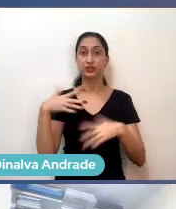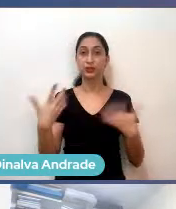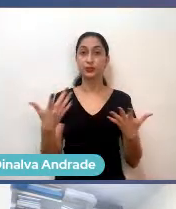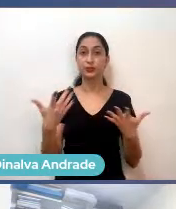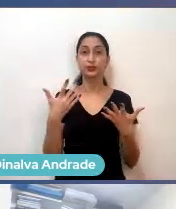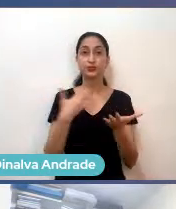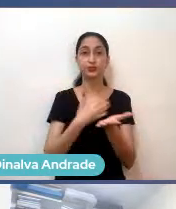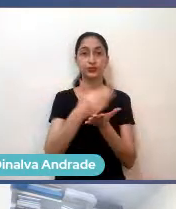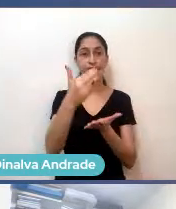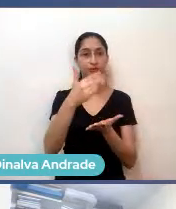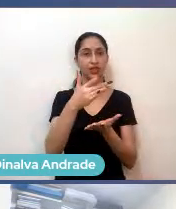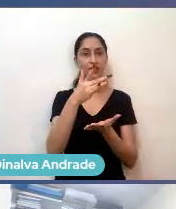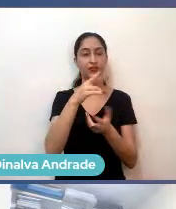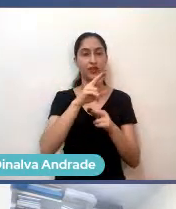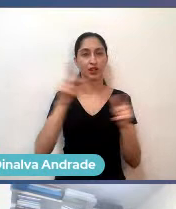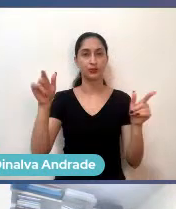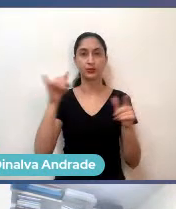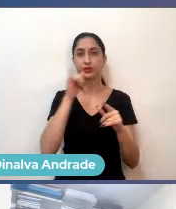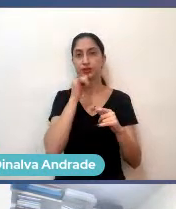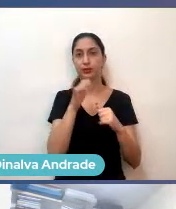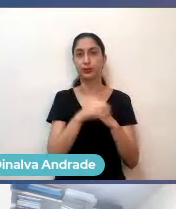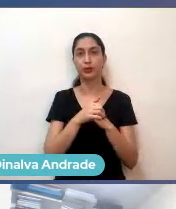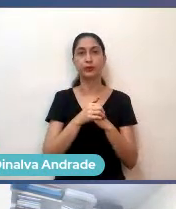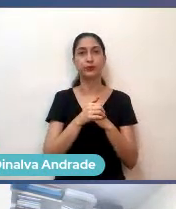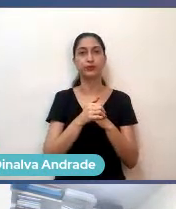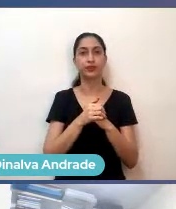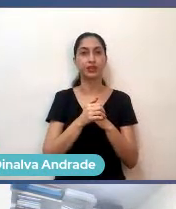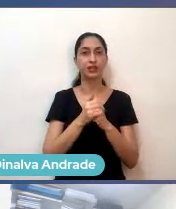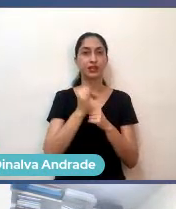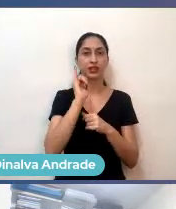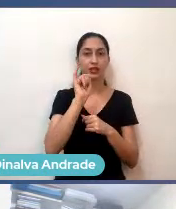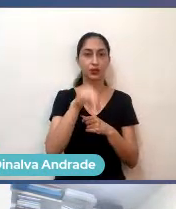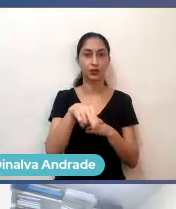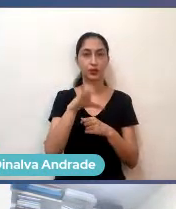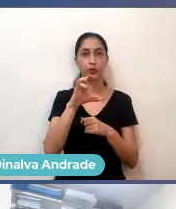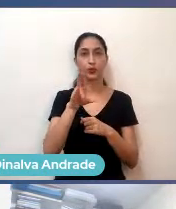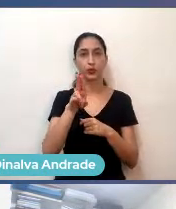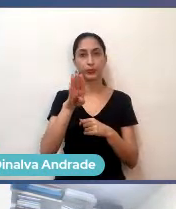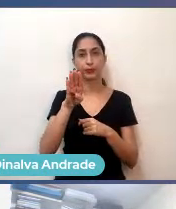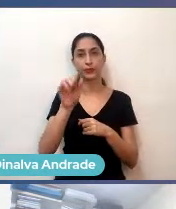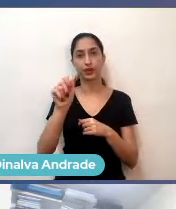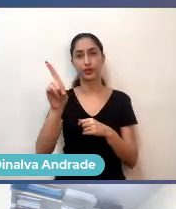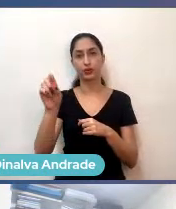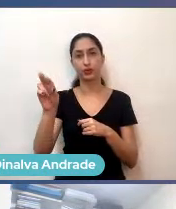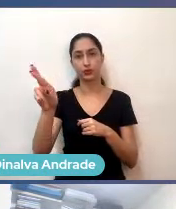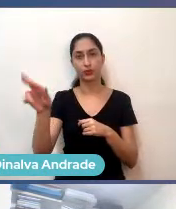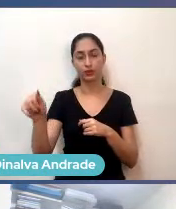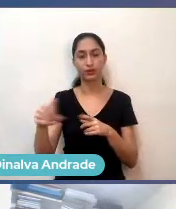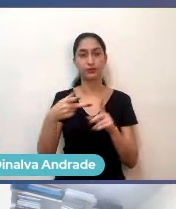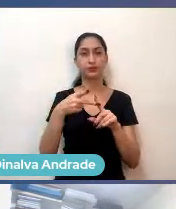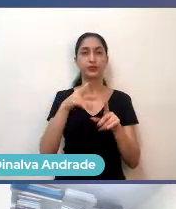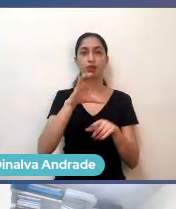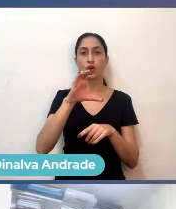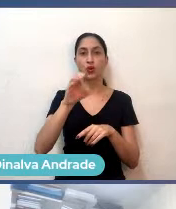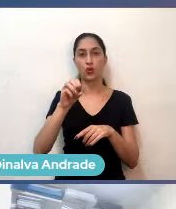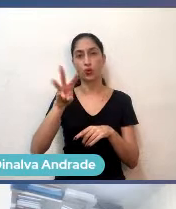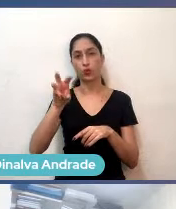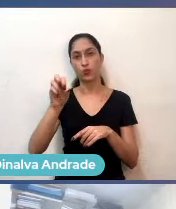nos diversos estágios. A pré-incubação, incubadoras, aceleradoras, espaço megas, co-workers,